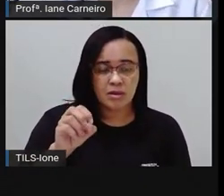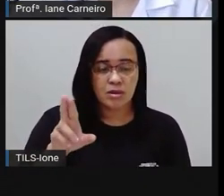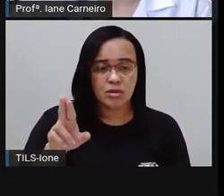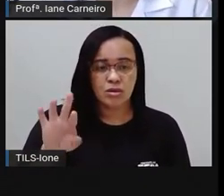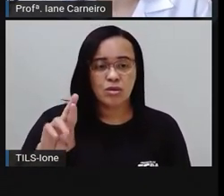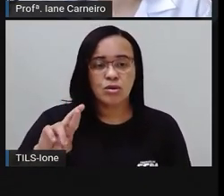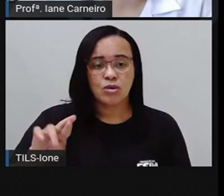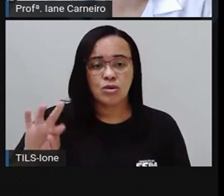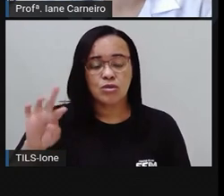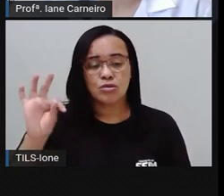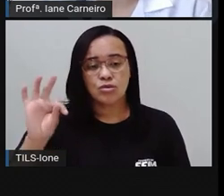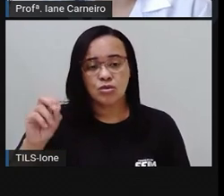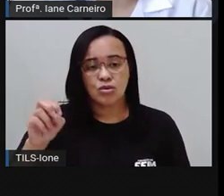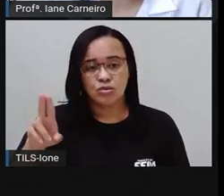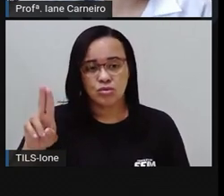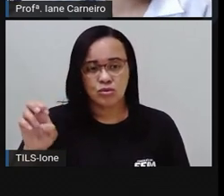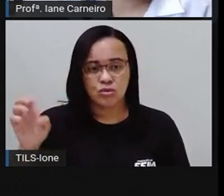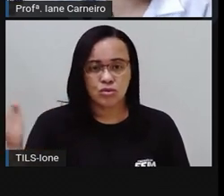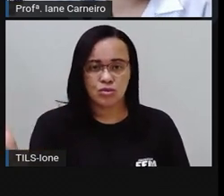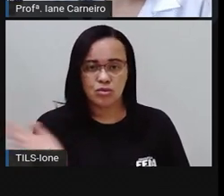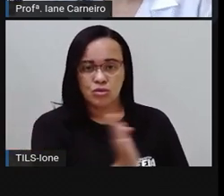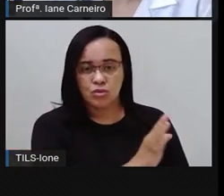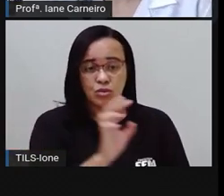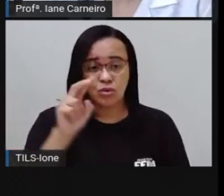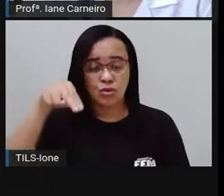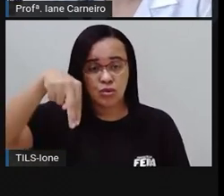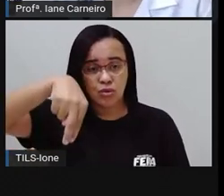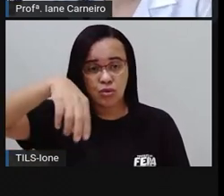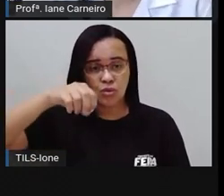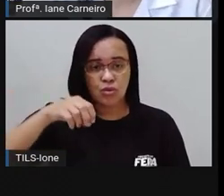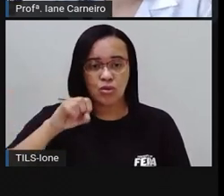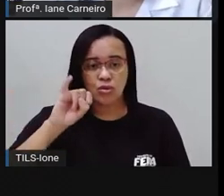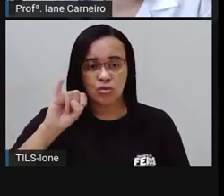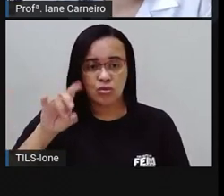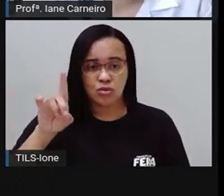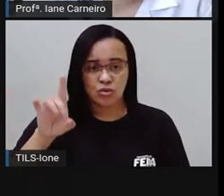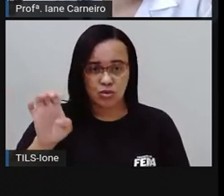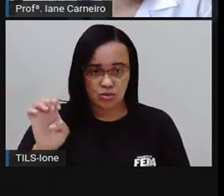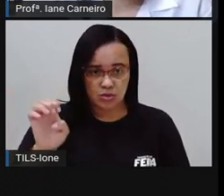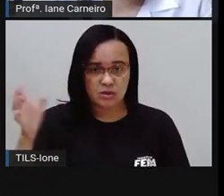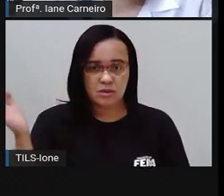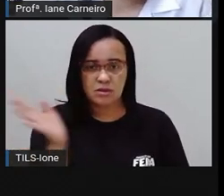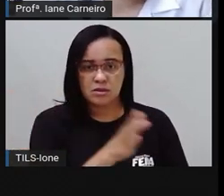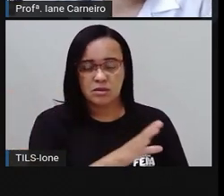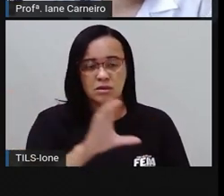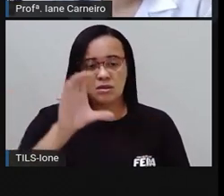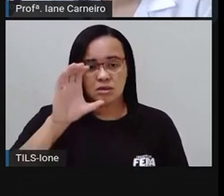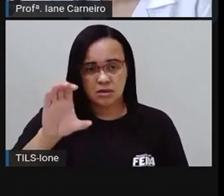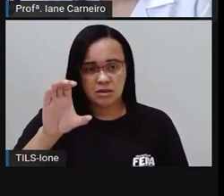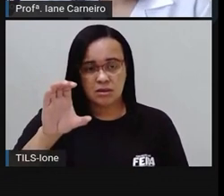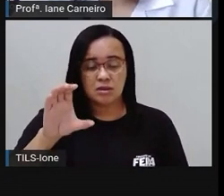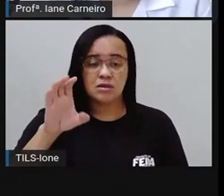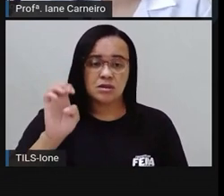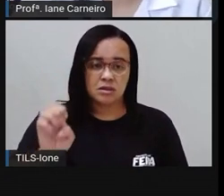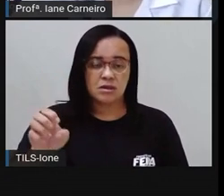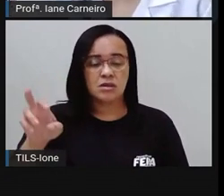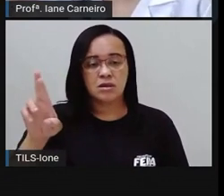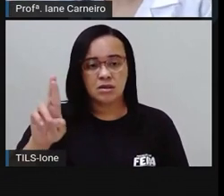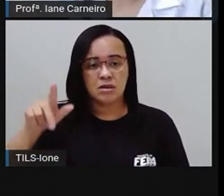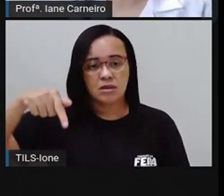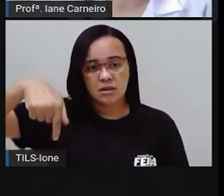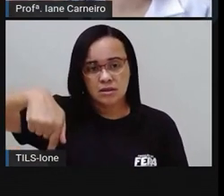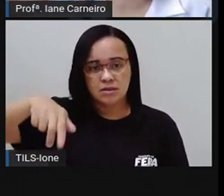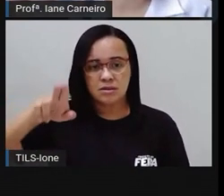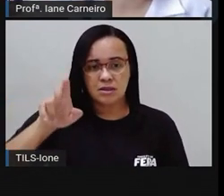escola que atende crianças de primeiro a quinto ano. E ela passou por uma reforma, está toda lindona agora, e ela se